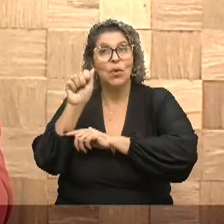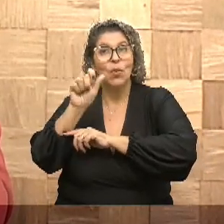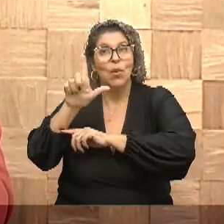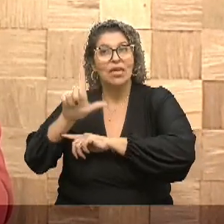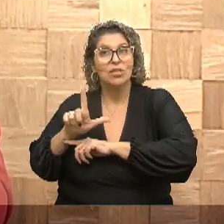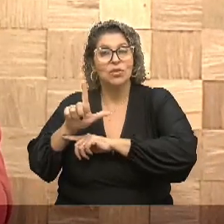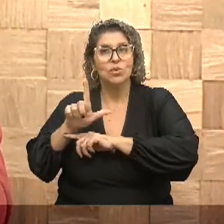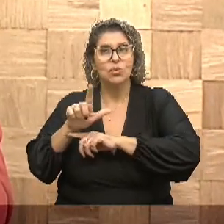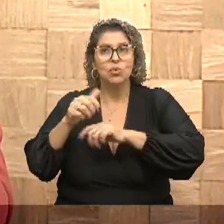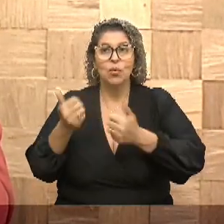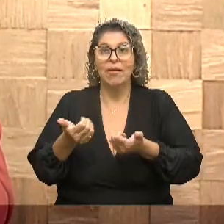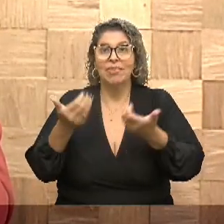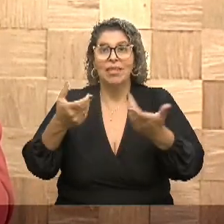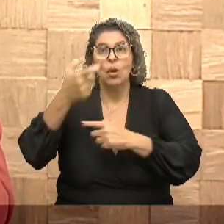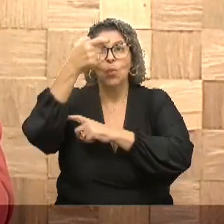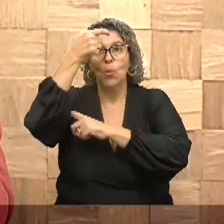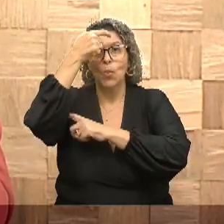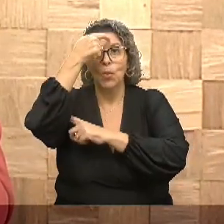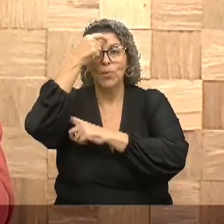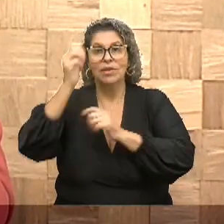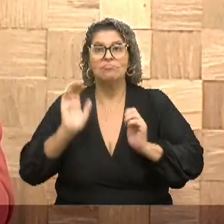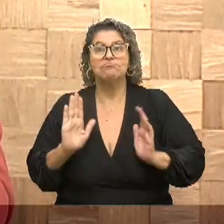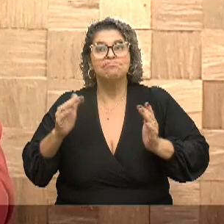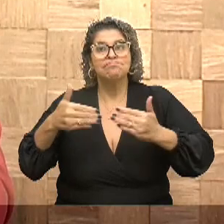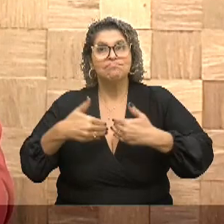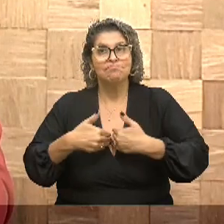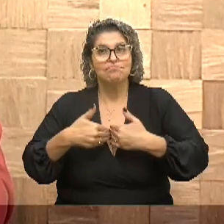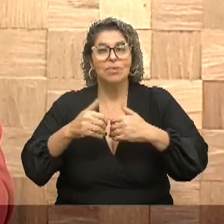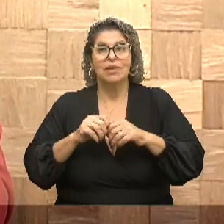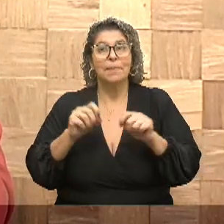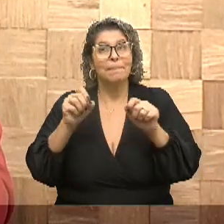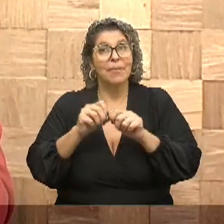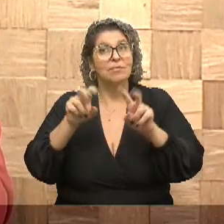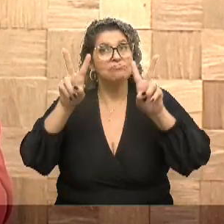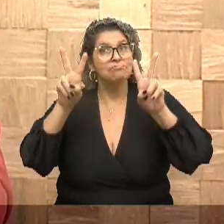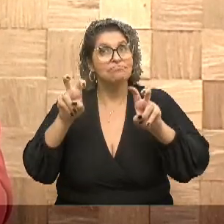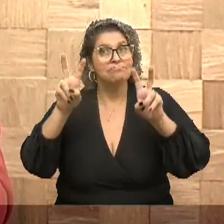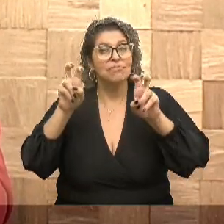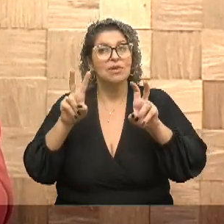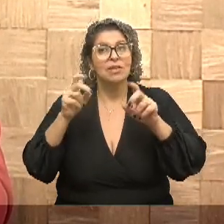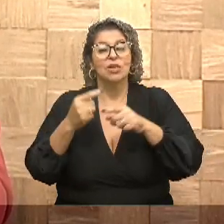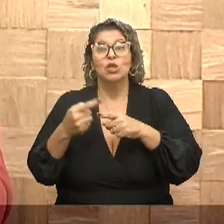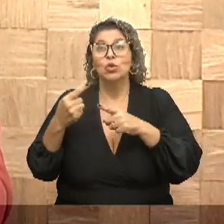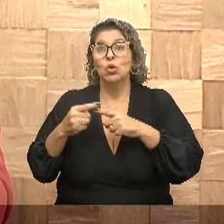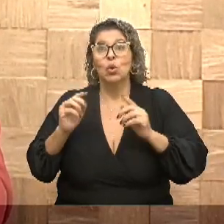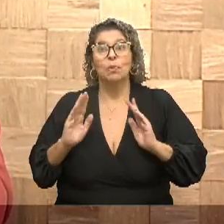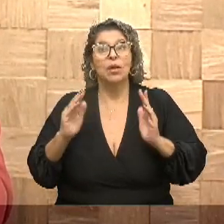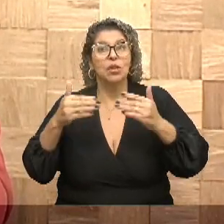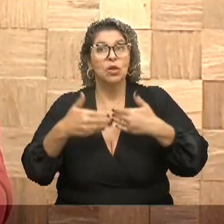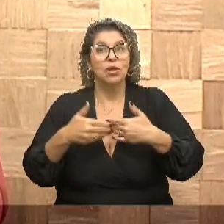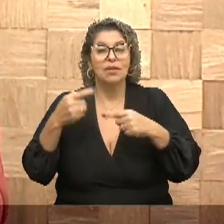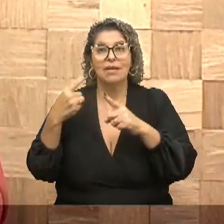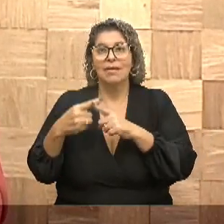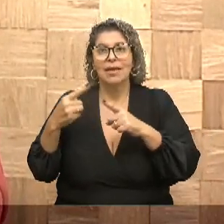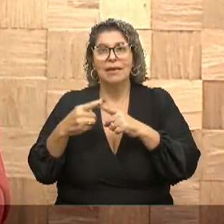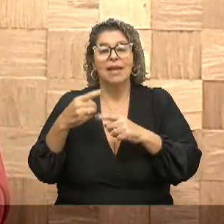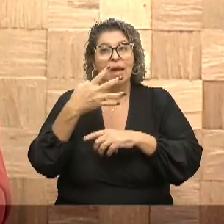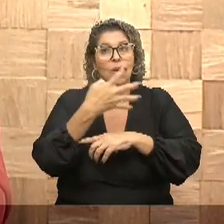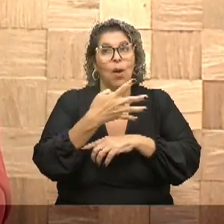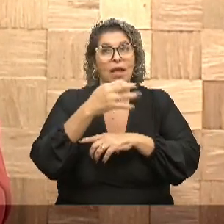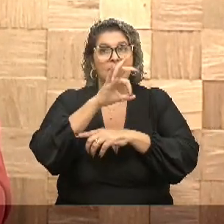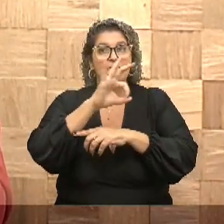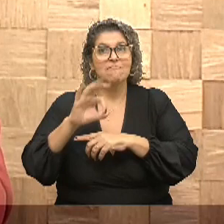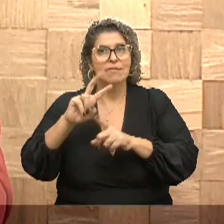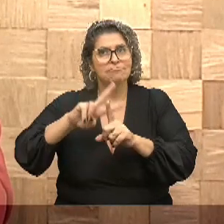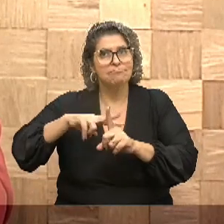o mês dedicado à conscientização do autismo. E para falar sobre esse transtorno, em que a prevalência é quatro vezes